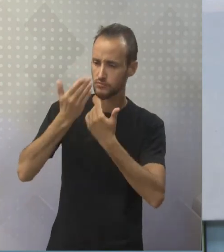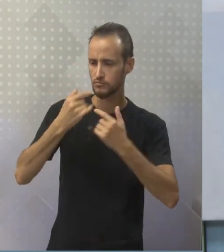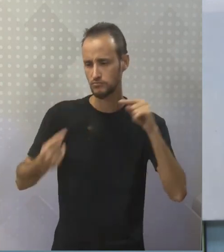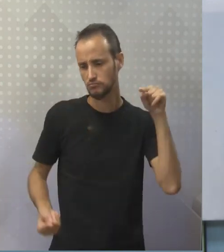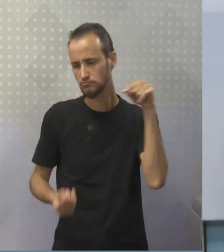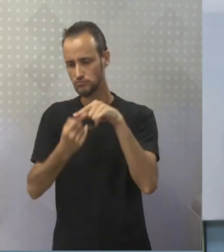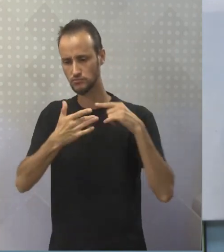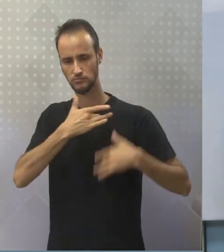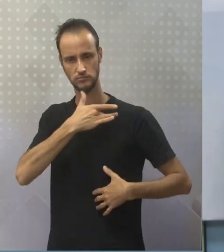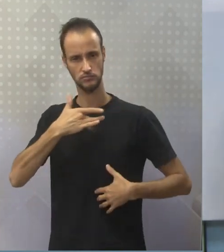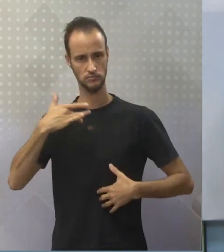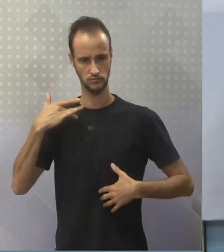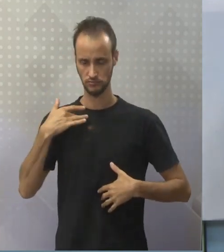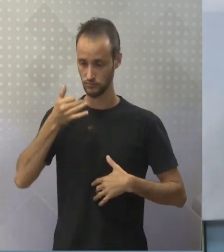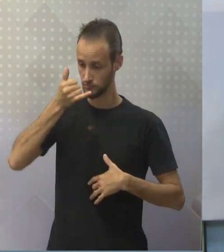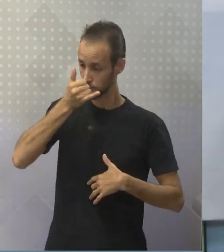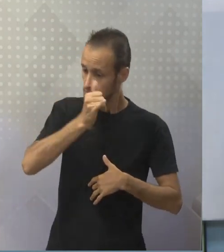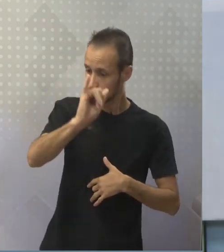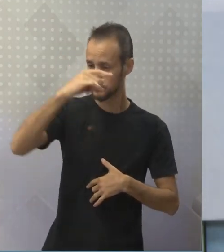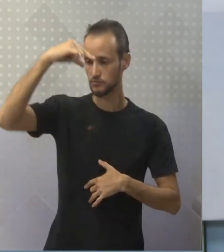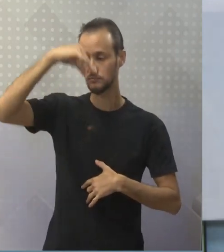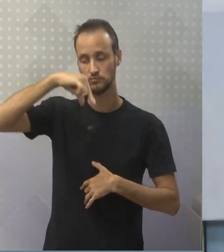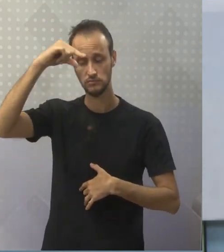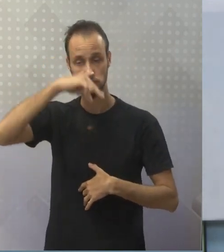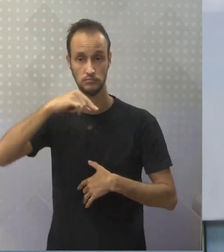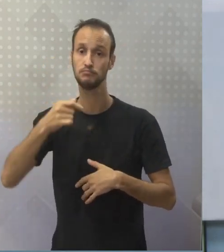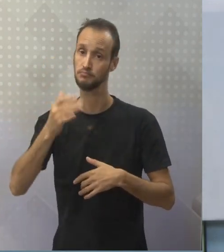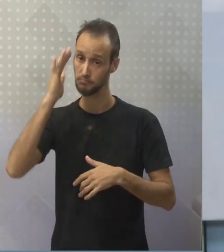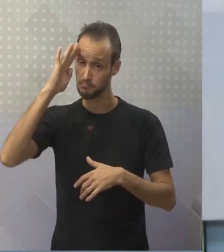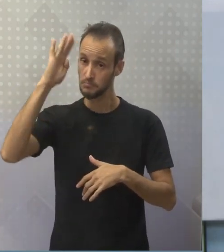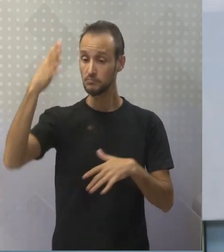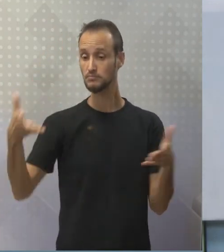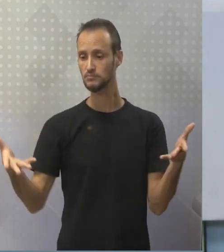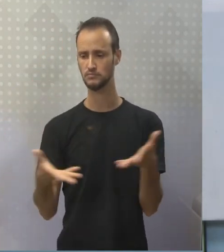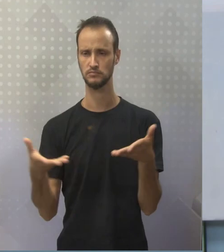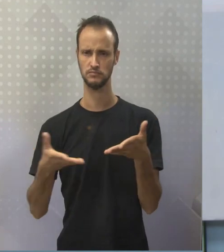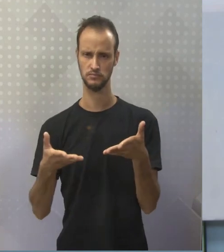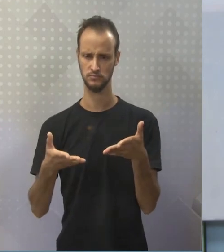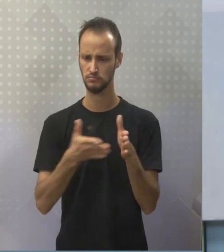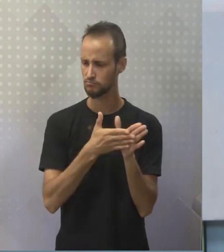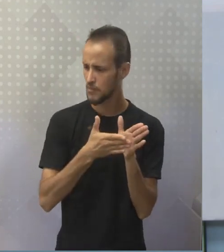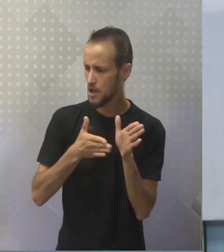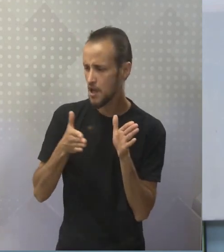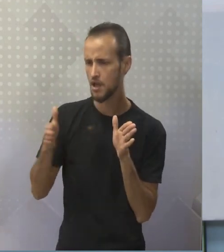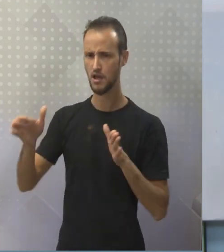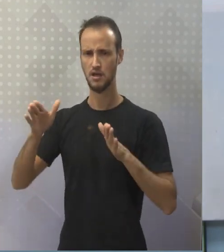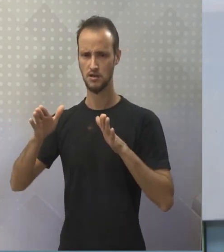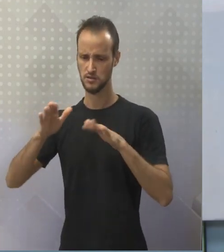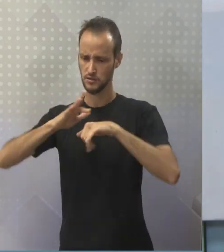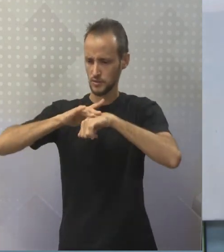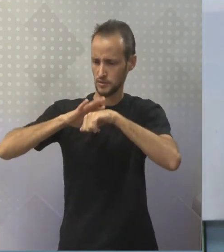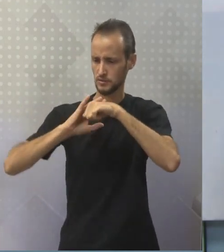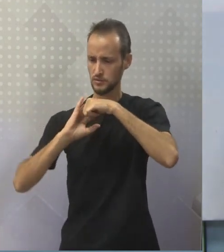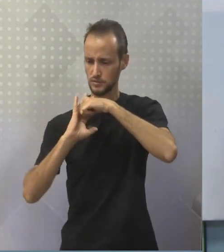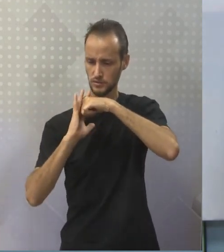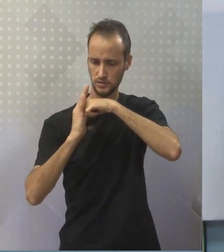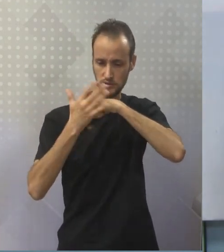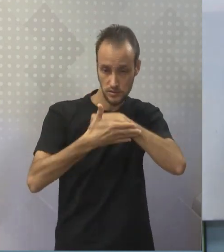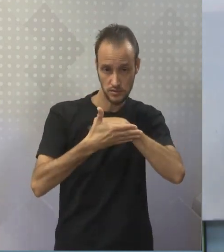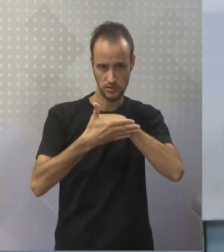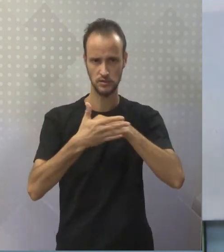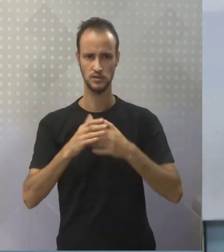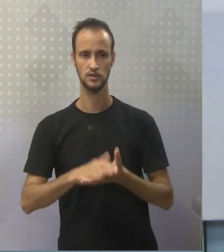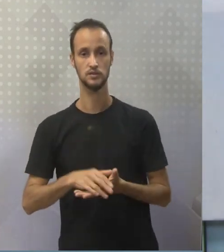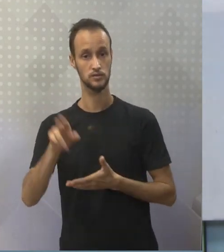não gripar não é isso? Principalmente agora nesse período de pandemia não é isso? A gente tem que se alimentar bem o uso de própolis né?